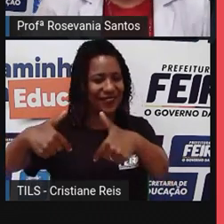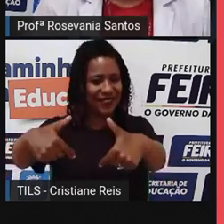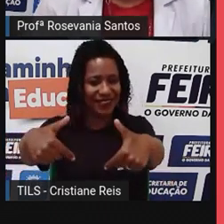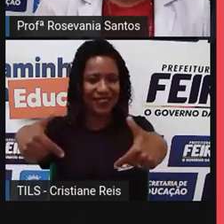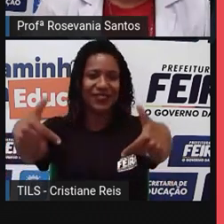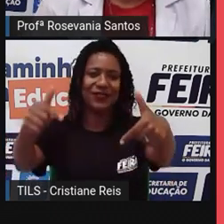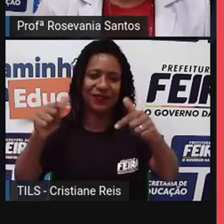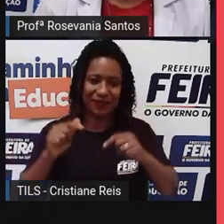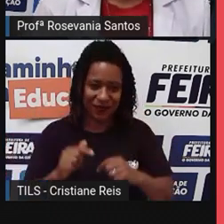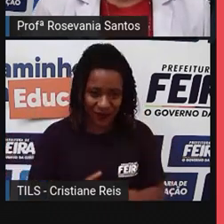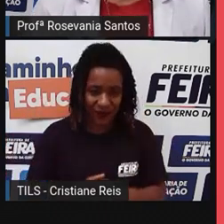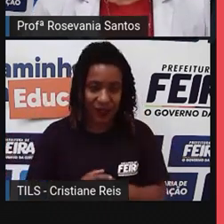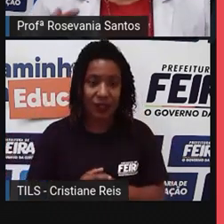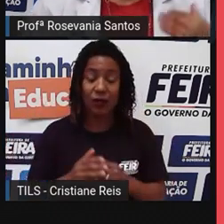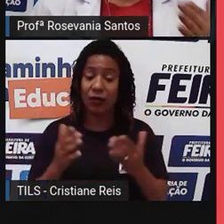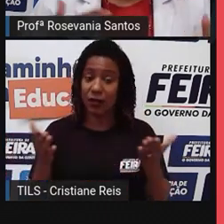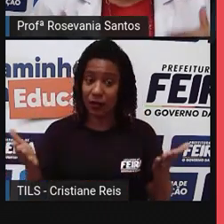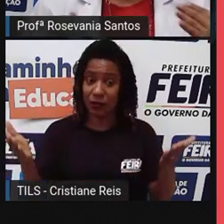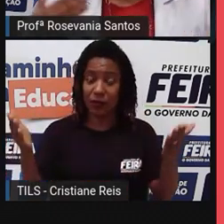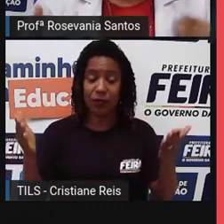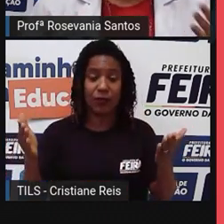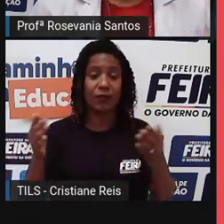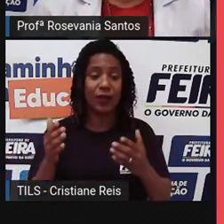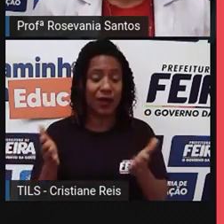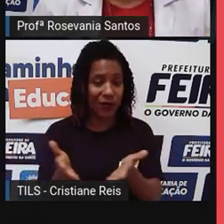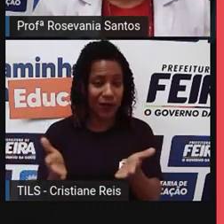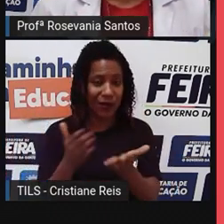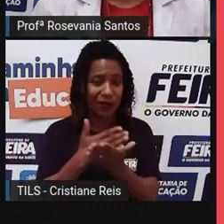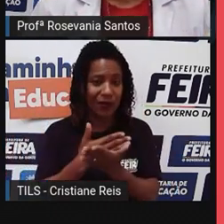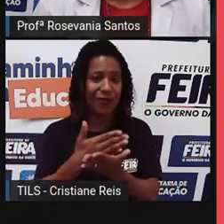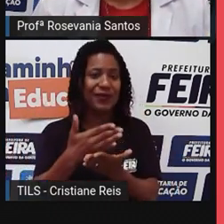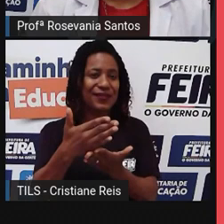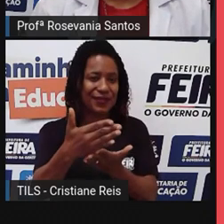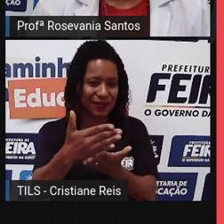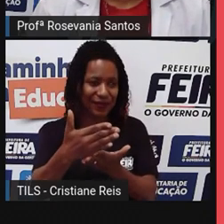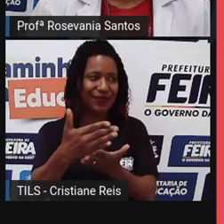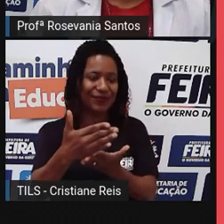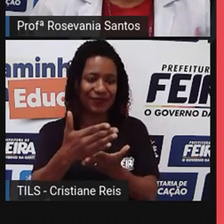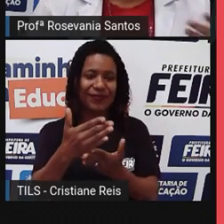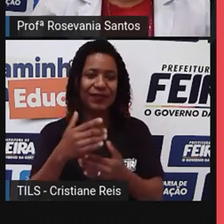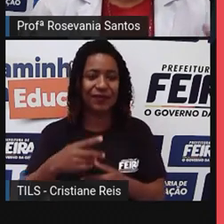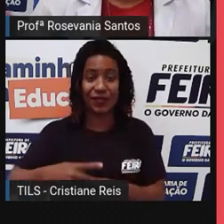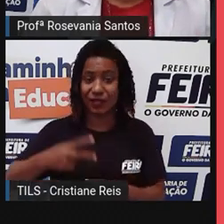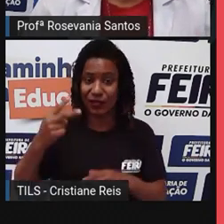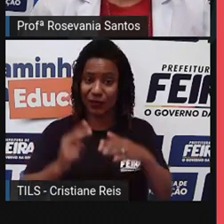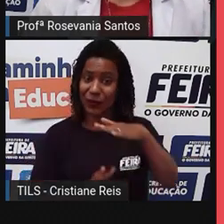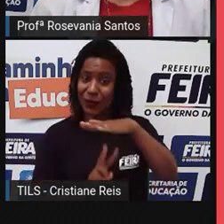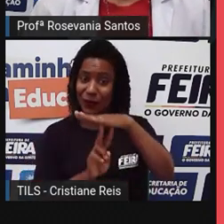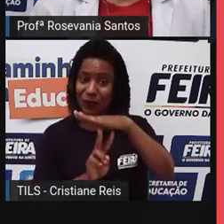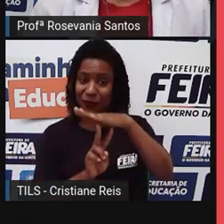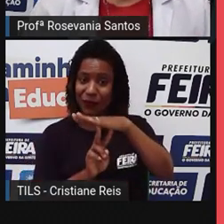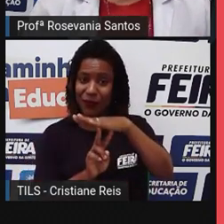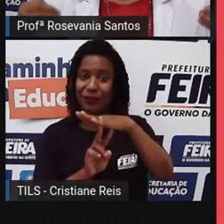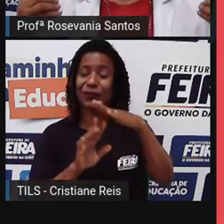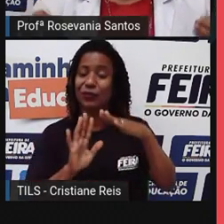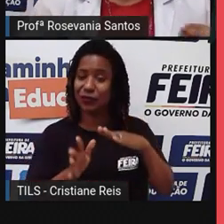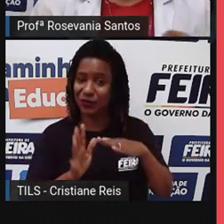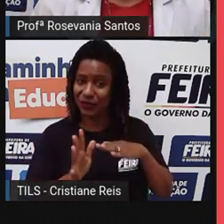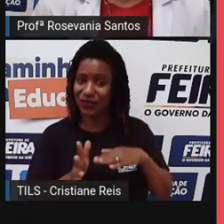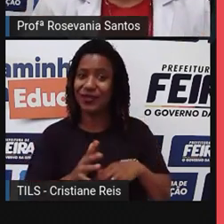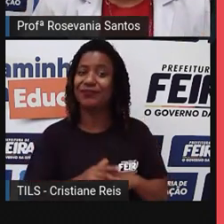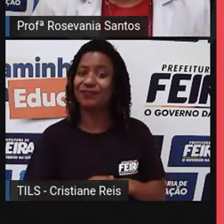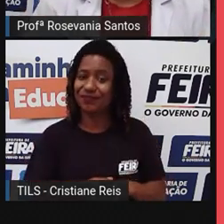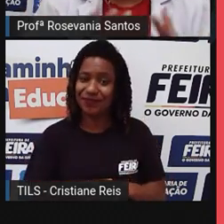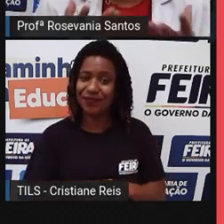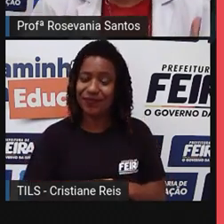Para esse começo da gente, mesmo já estando já, né? Vocês aí na segunda unidade, já quase encerrando o ano. Então,